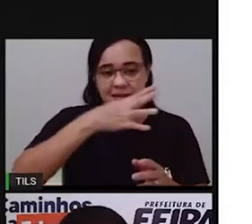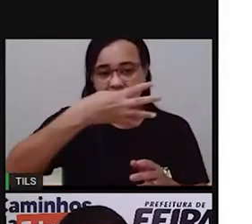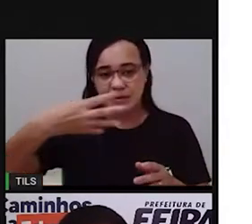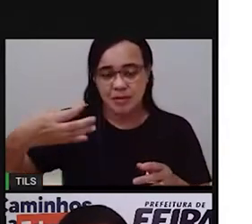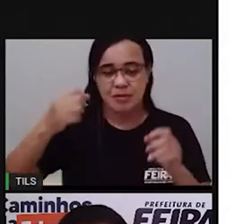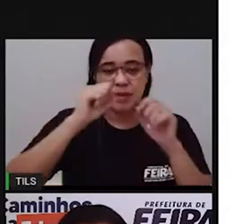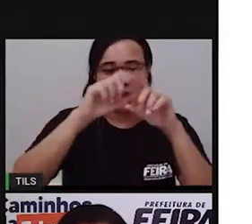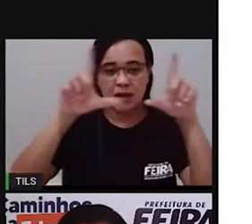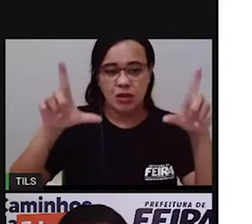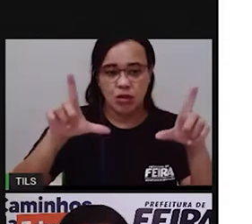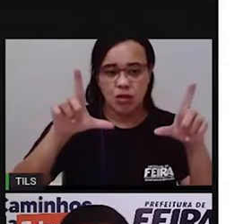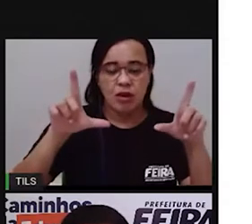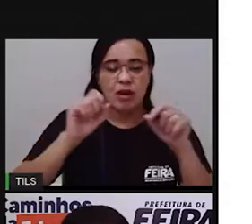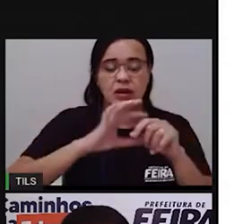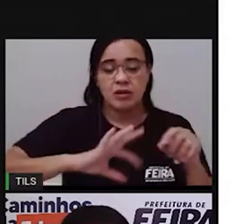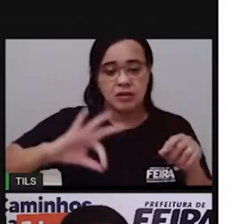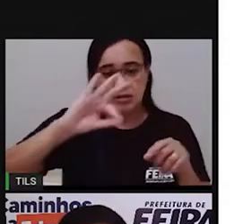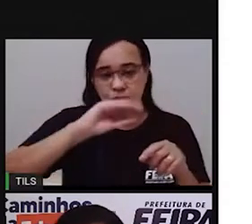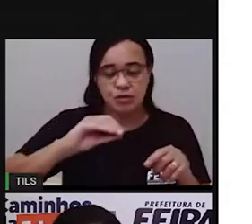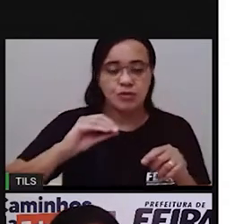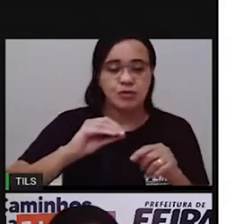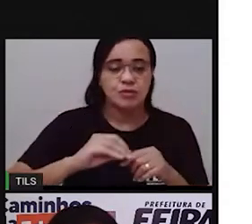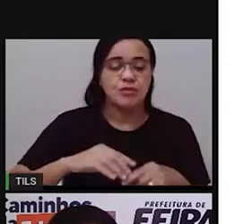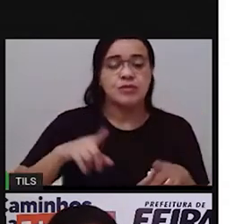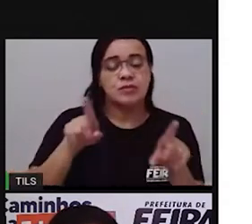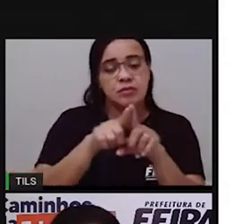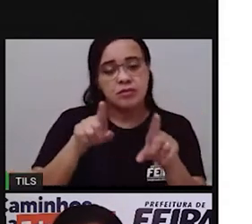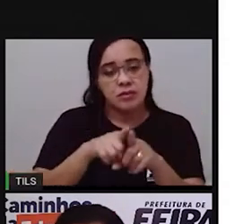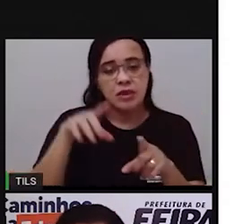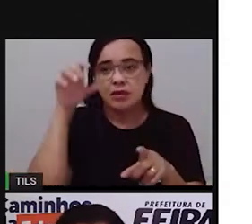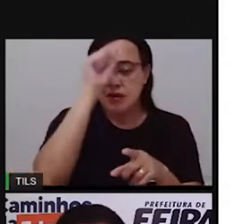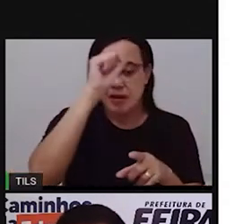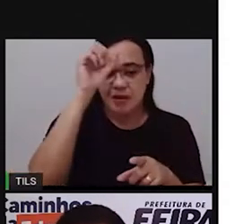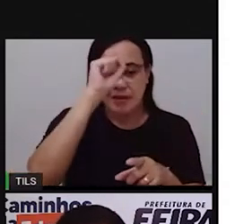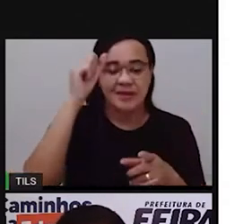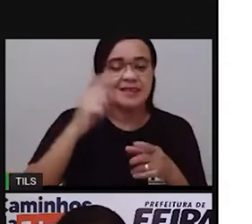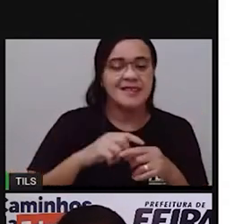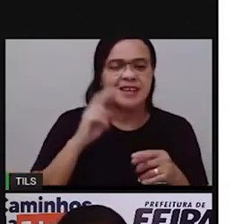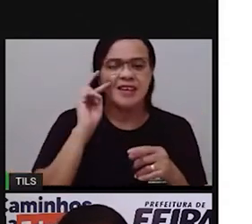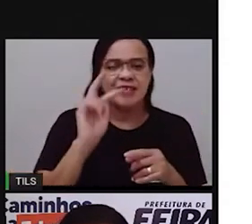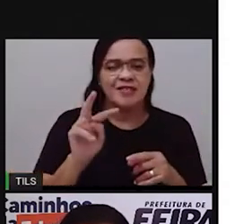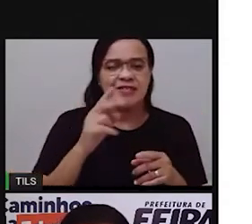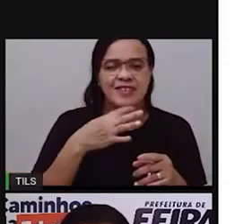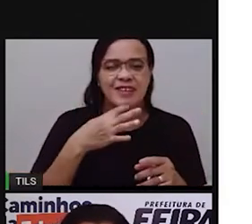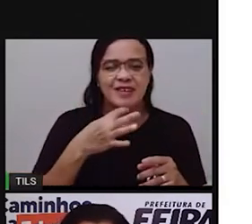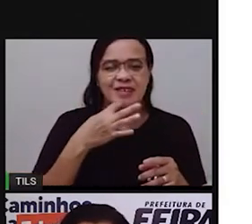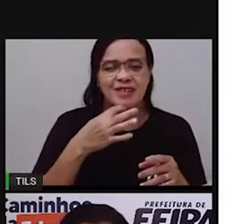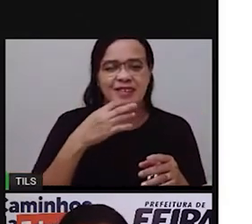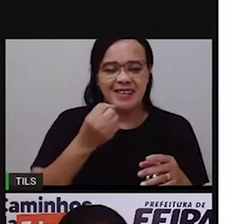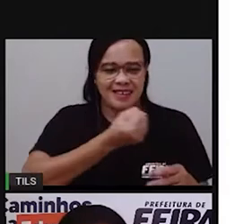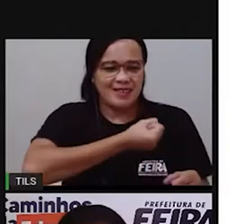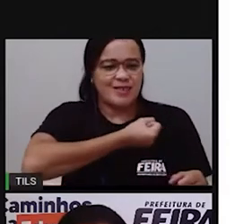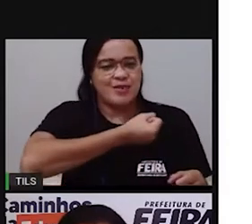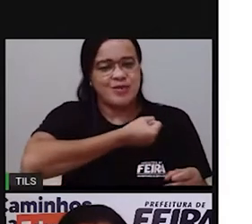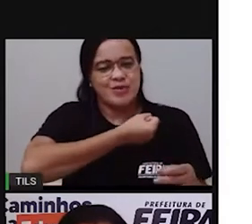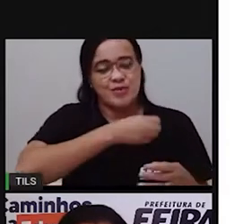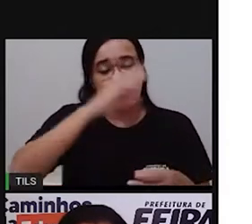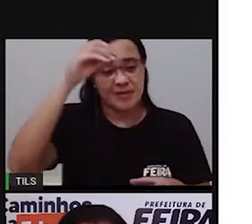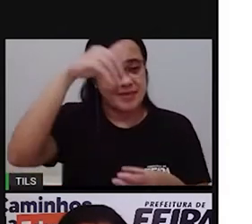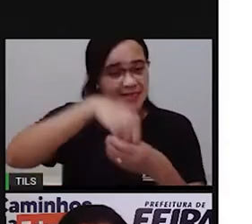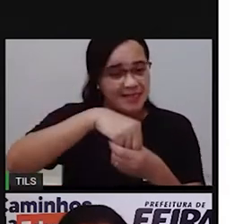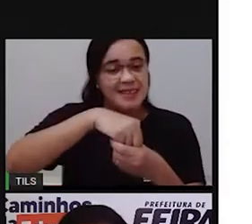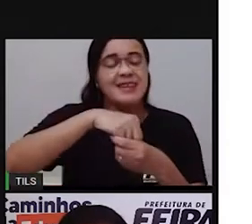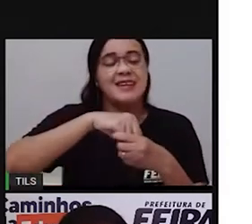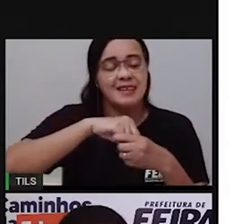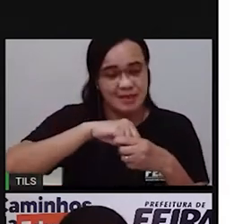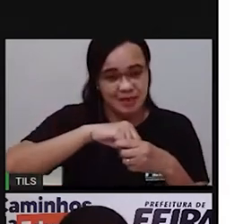quadros. Você também vai aprender a reconhecer os números em diferentes contextos e também vai